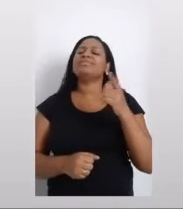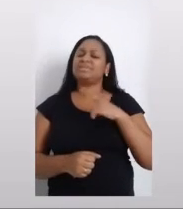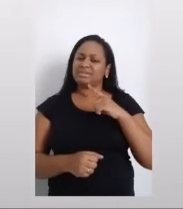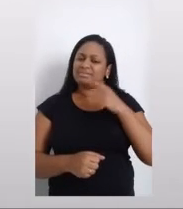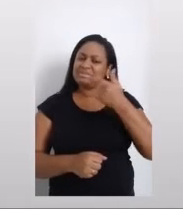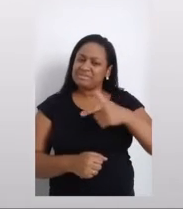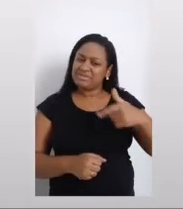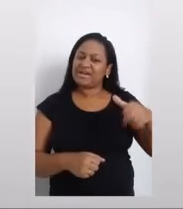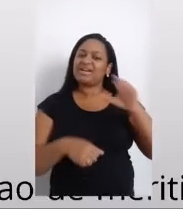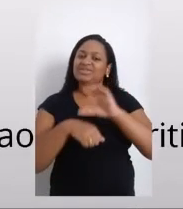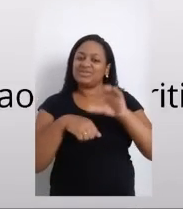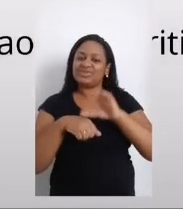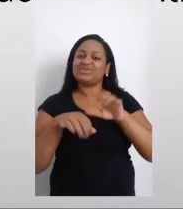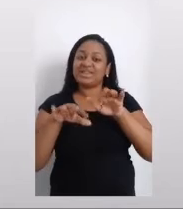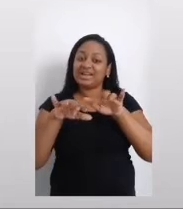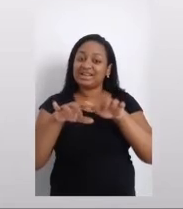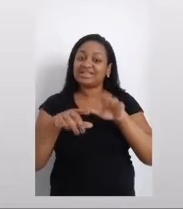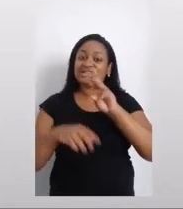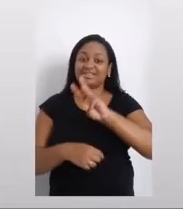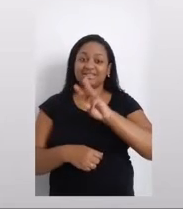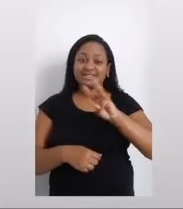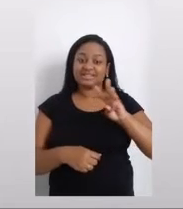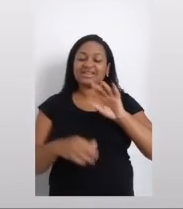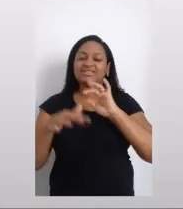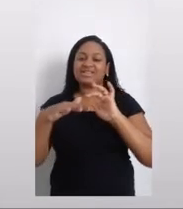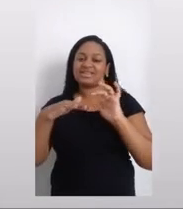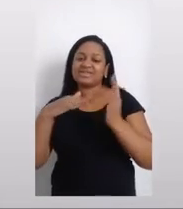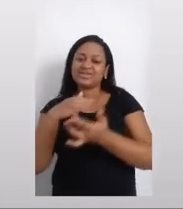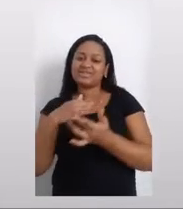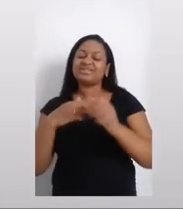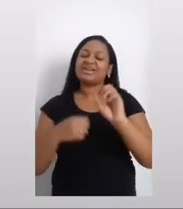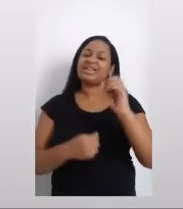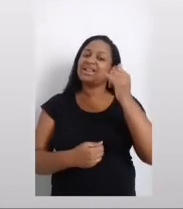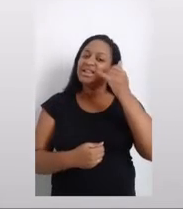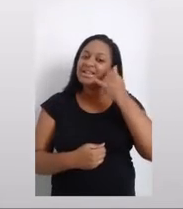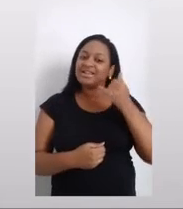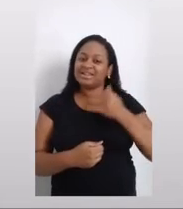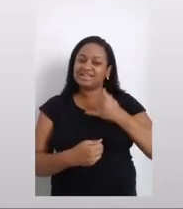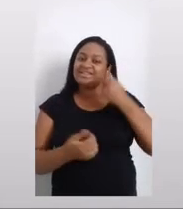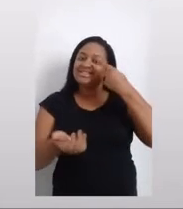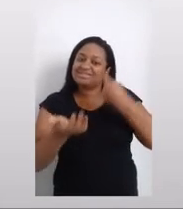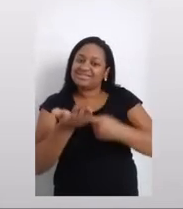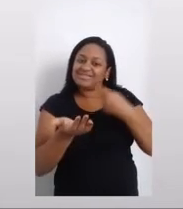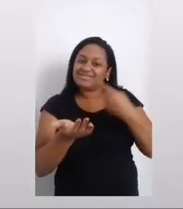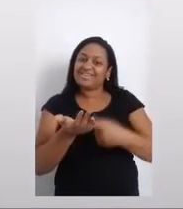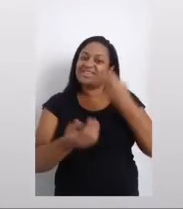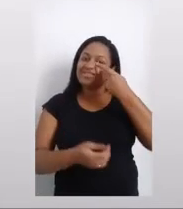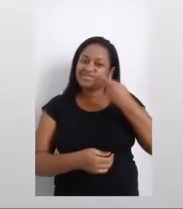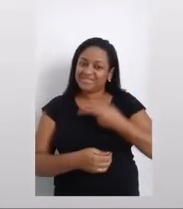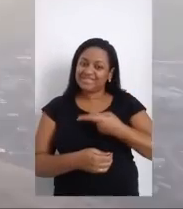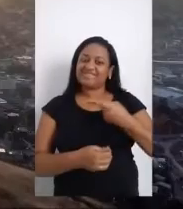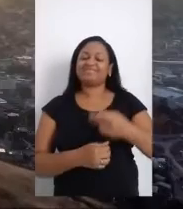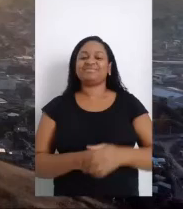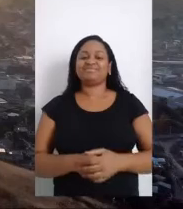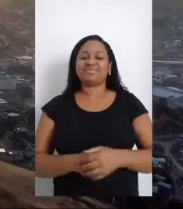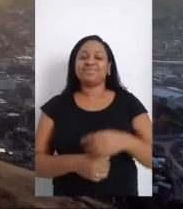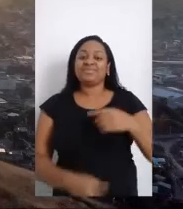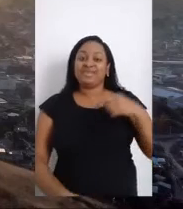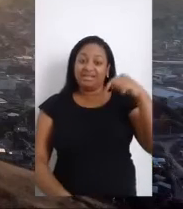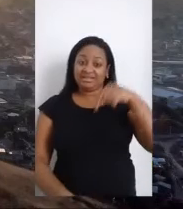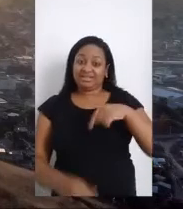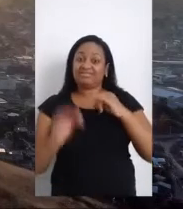outros. Acesse o nosso site, redes sociais ou ligue para nós e agende uma visita.